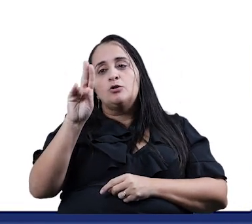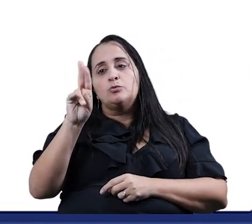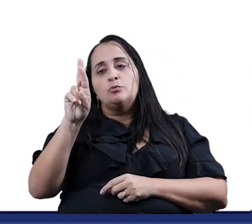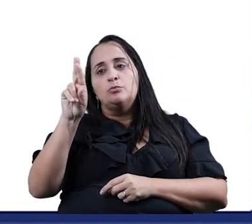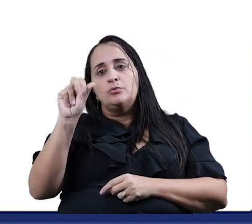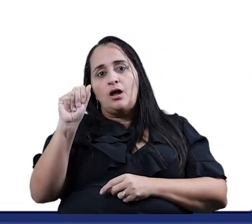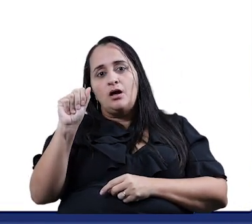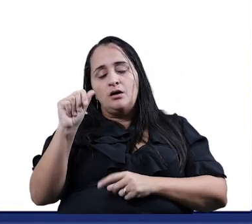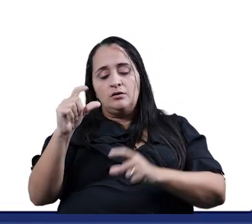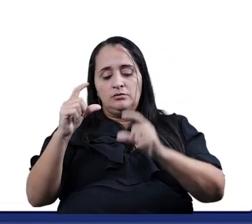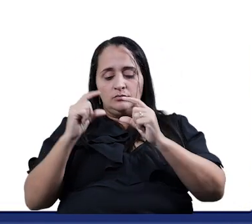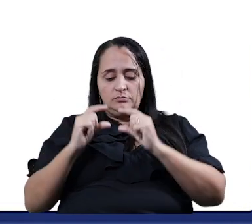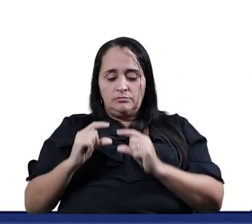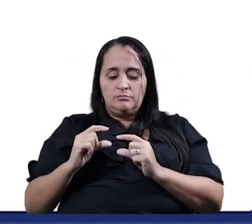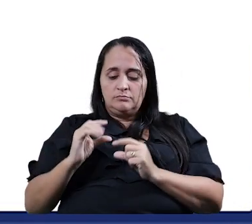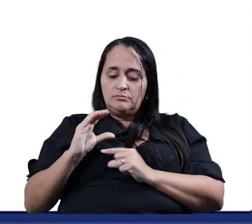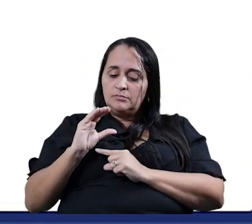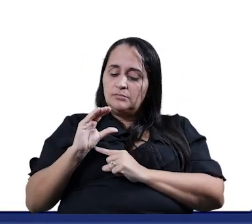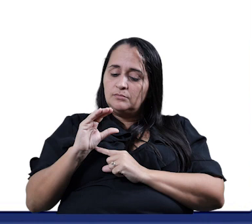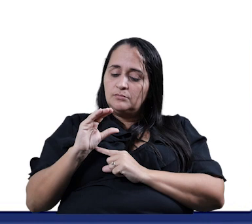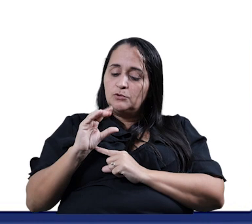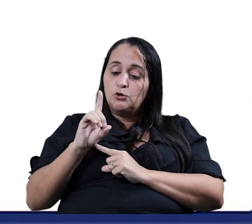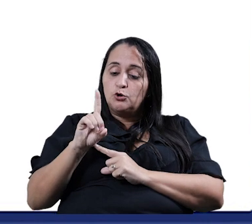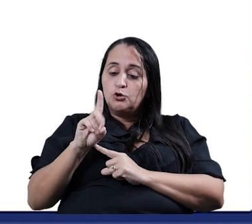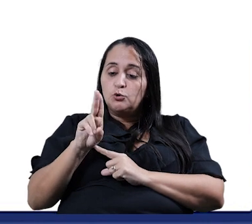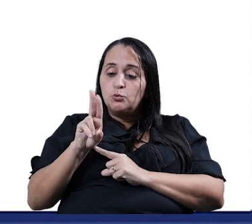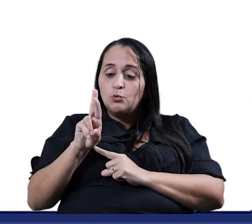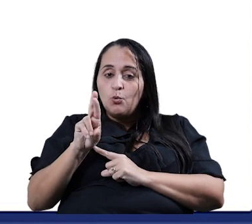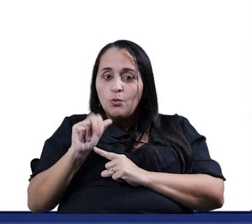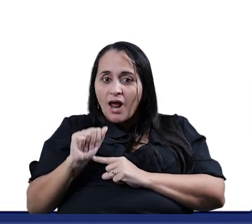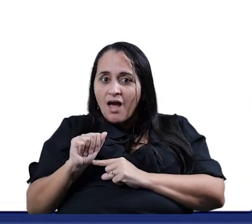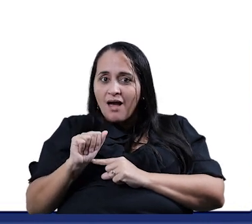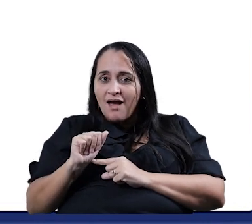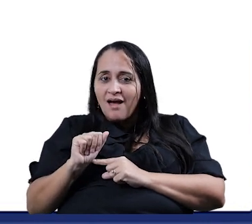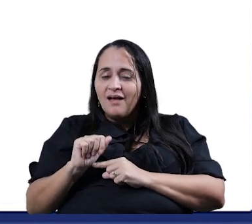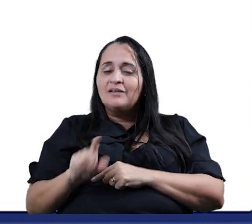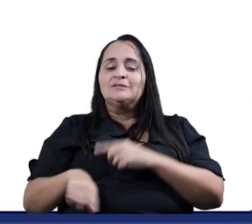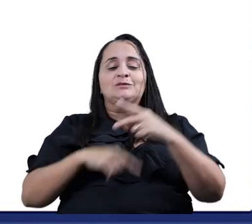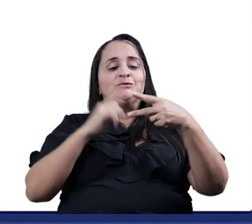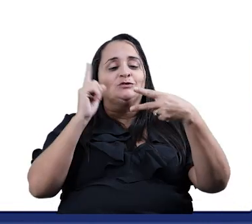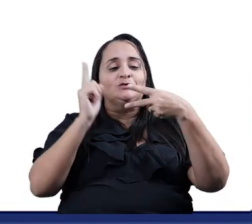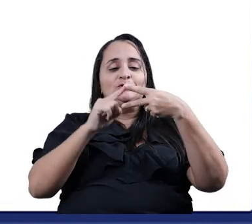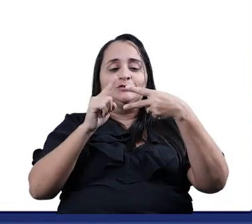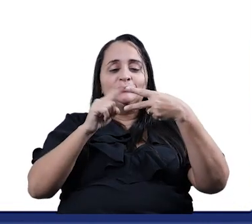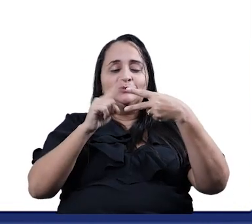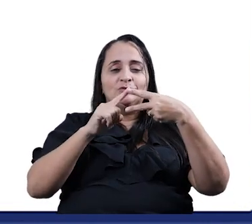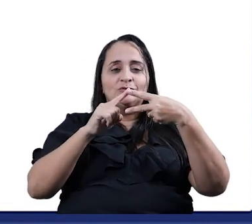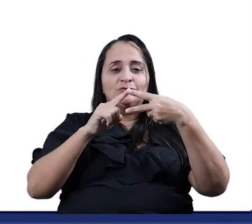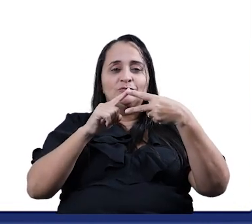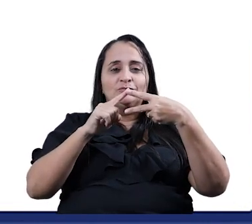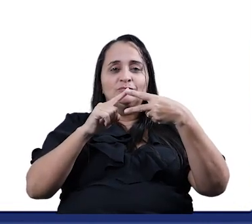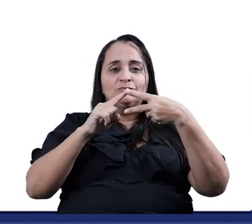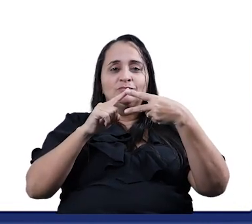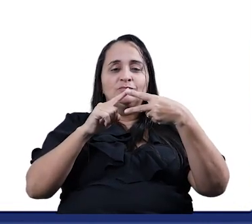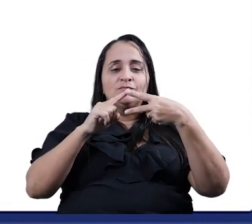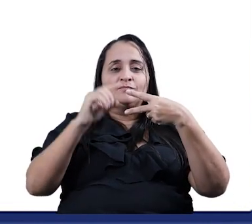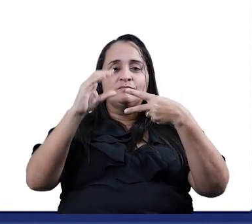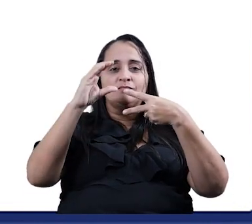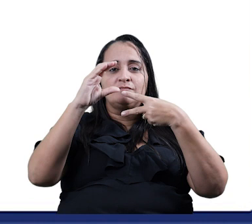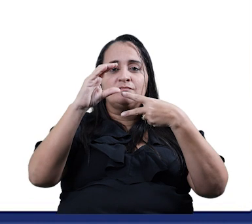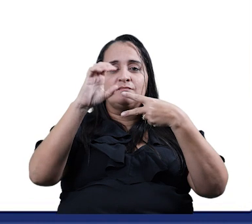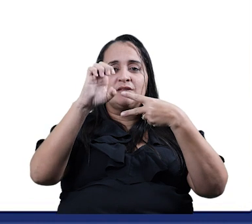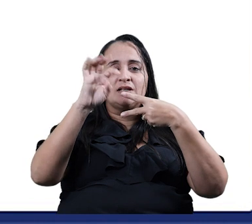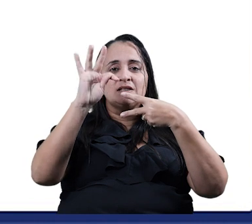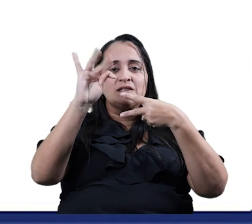A barata diz que tem um tapete de setim É mentira da barata,